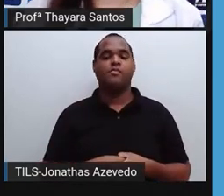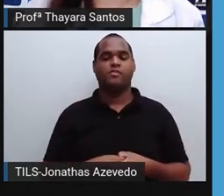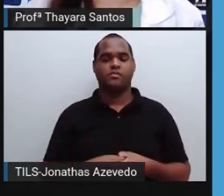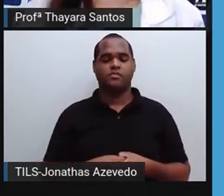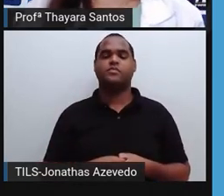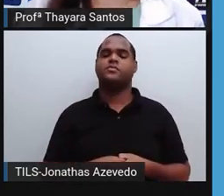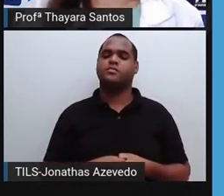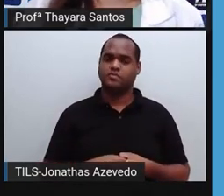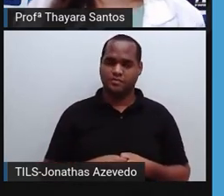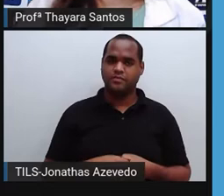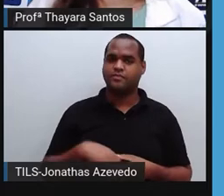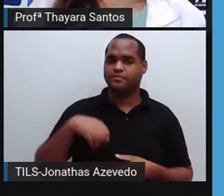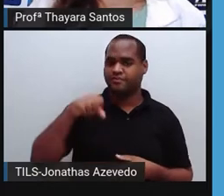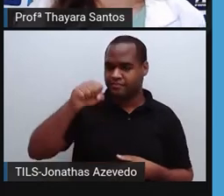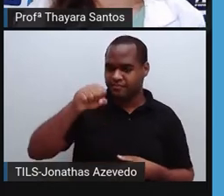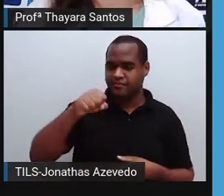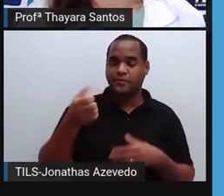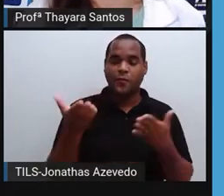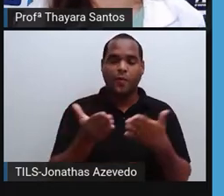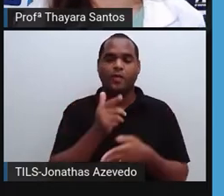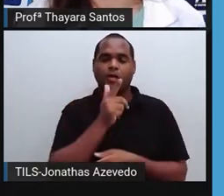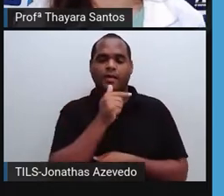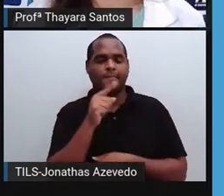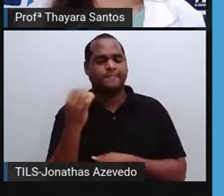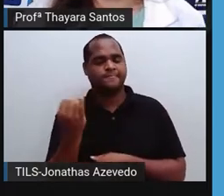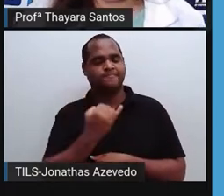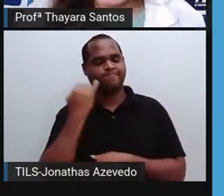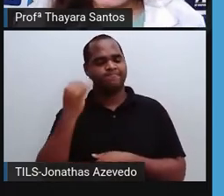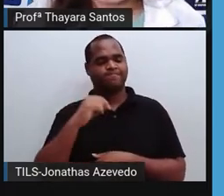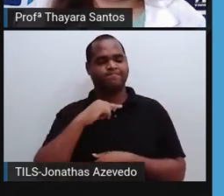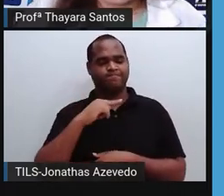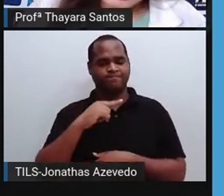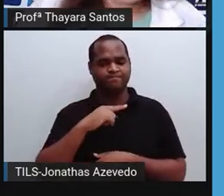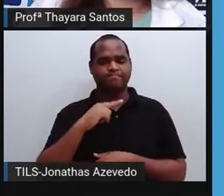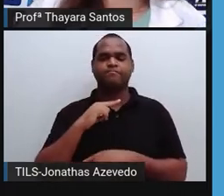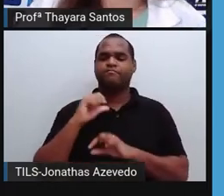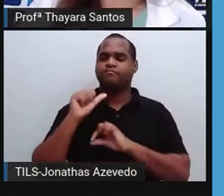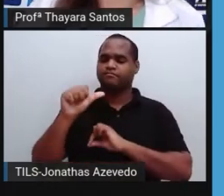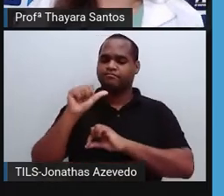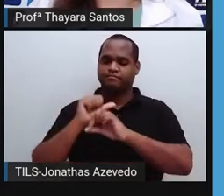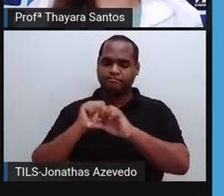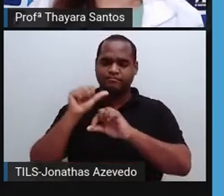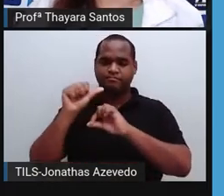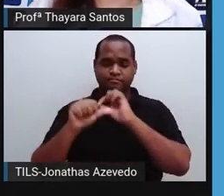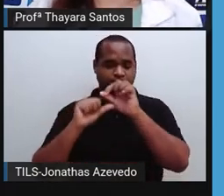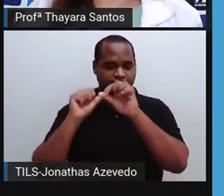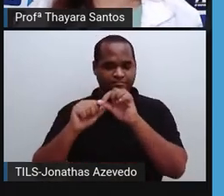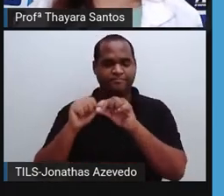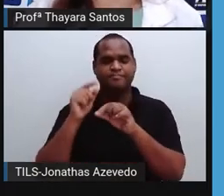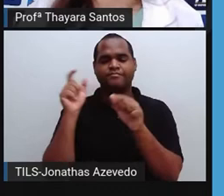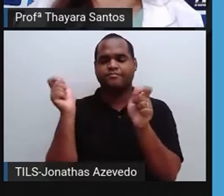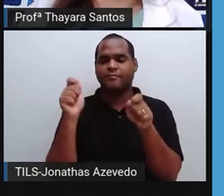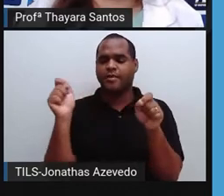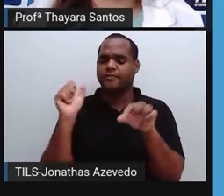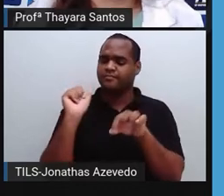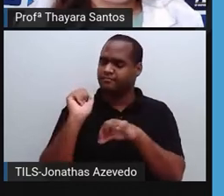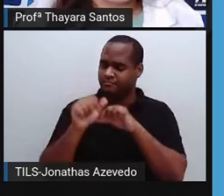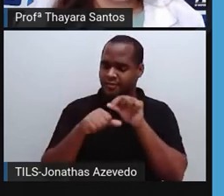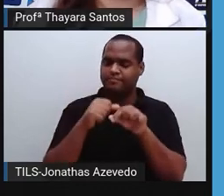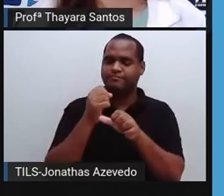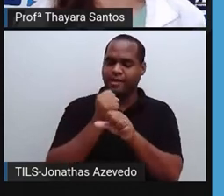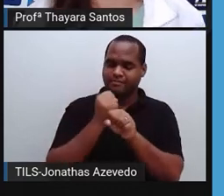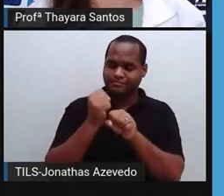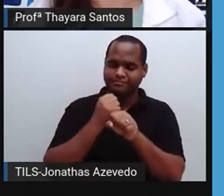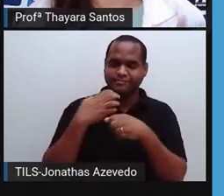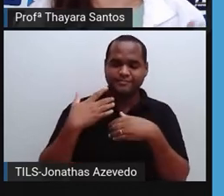Então, a água hoje é considerada um recurso renovável justamente porque ela tem essa capacidade de se renovar ao longo do tempo.